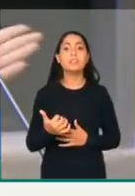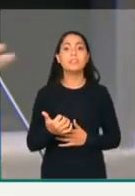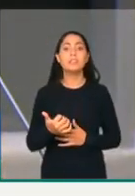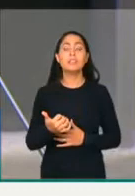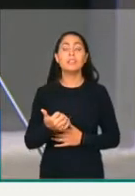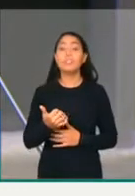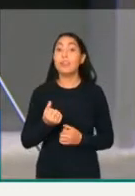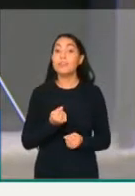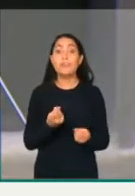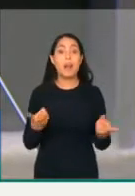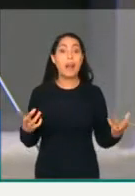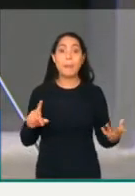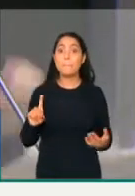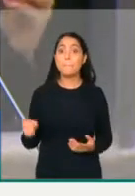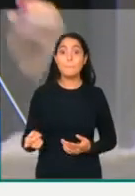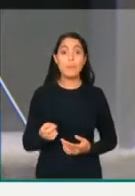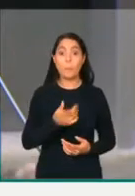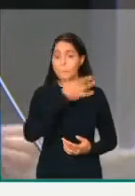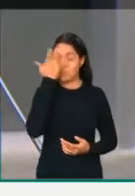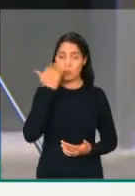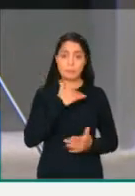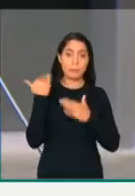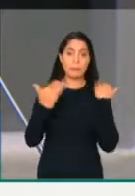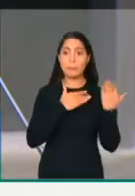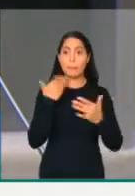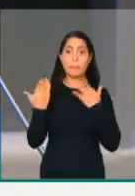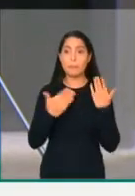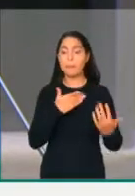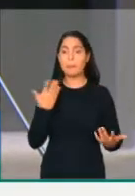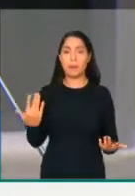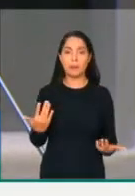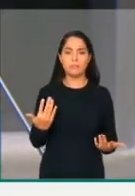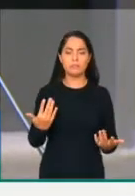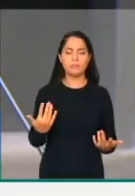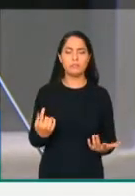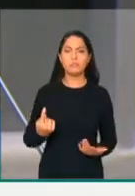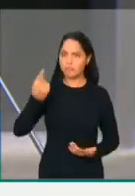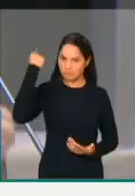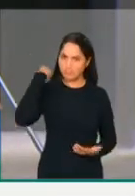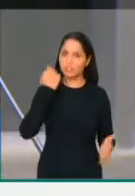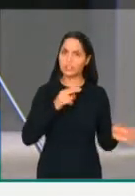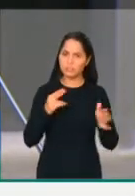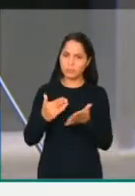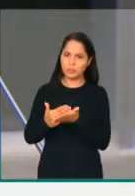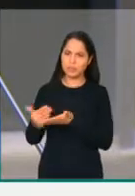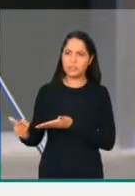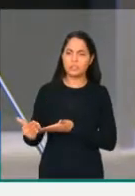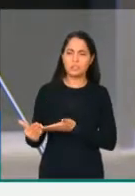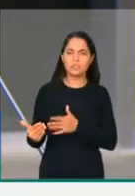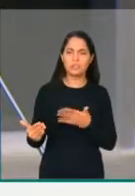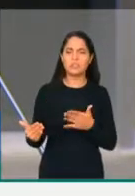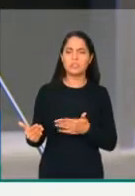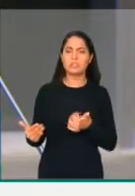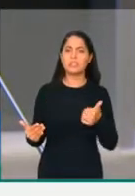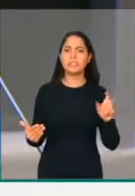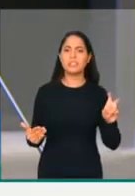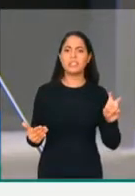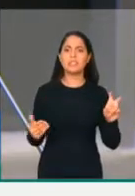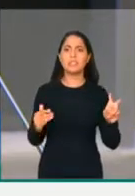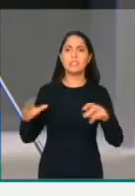desde o início da pandemia no ano passado, em que a variante é mais infecciosa, em que em mais de 15 capitais